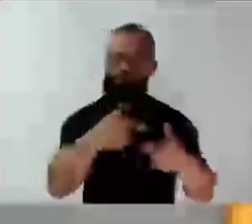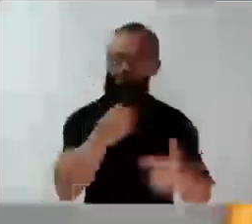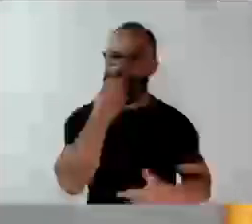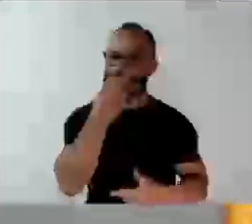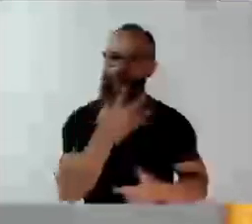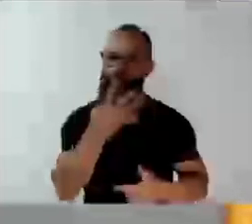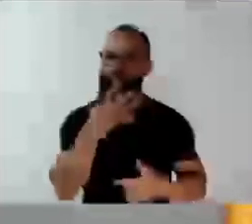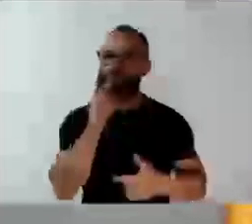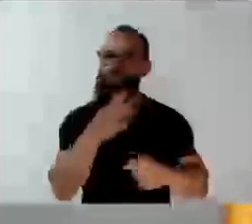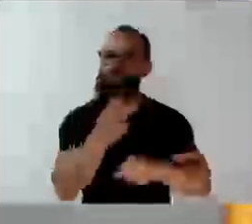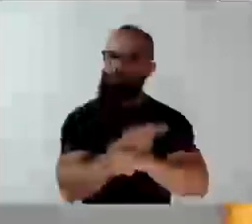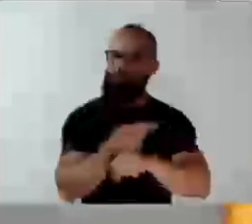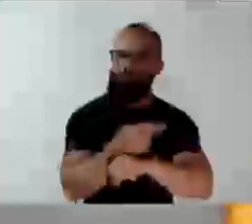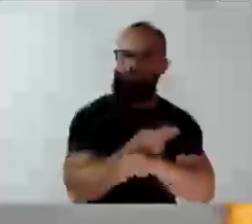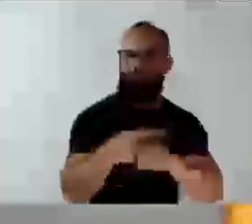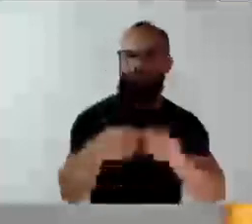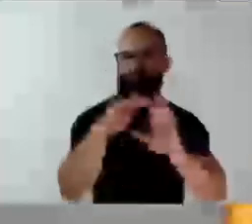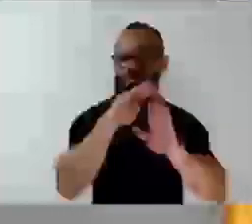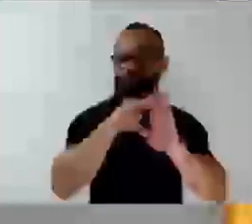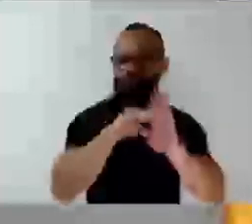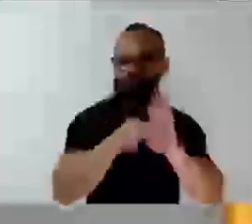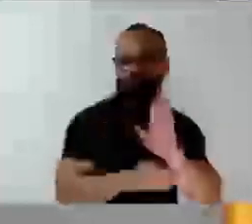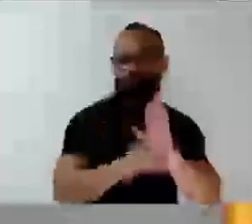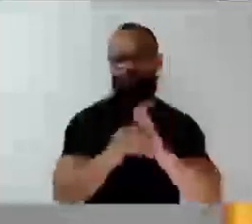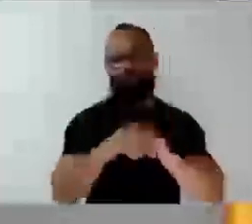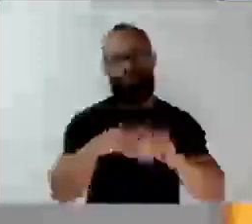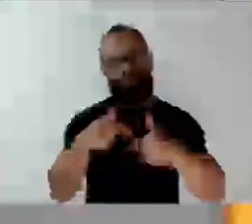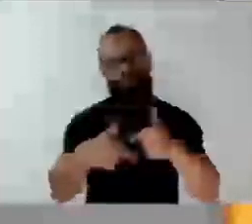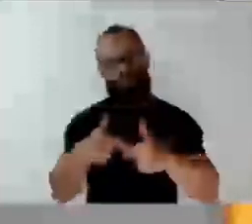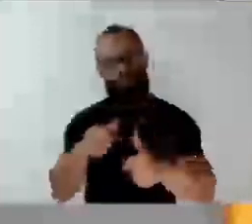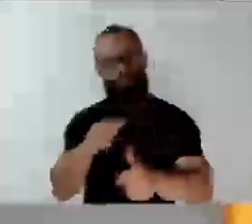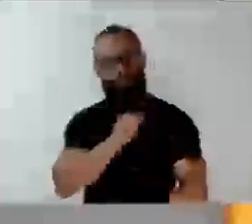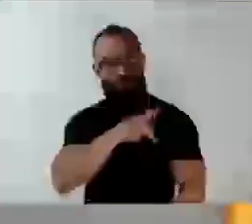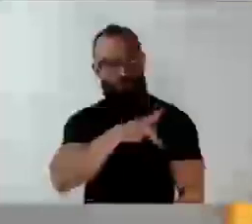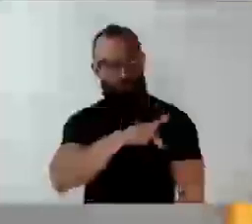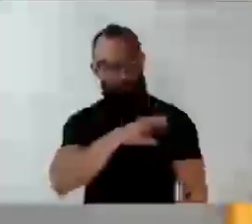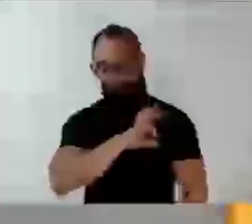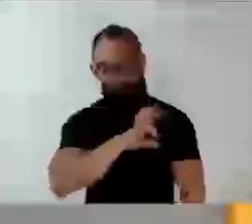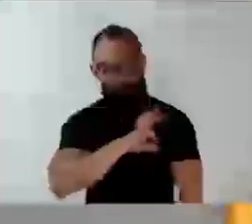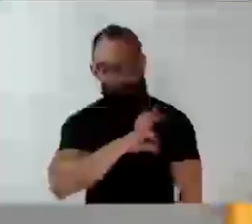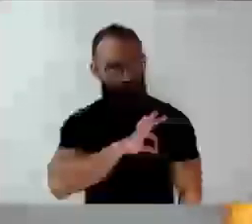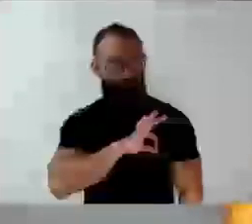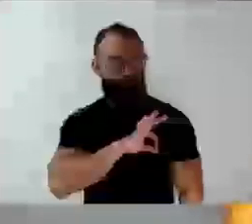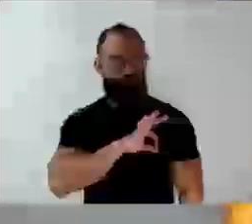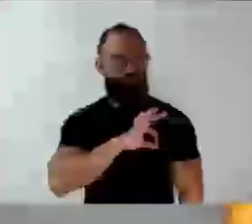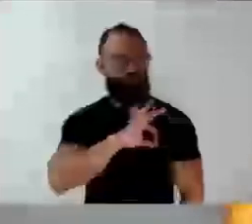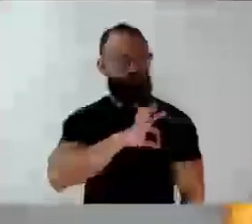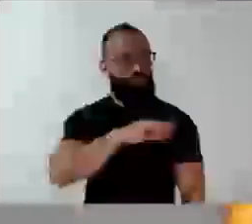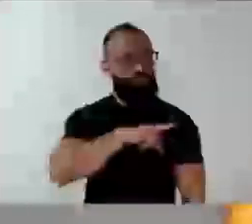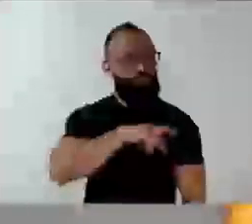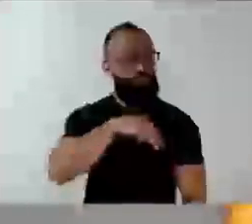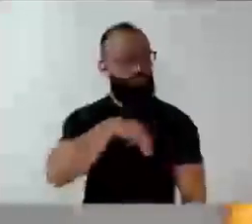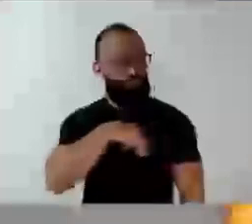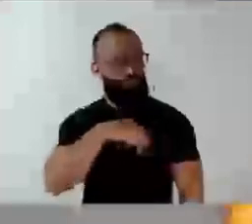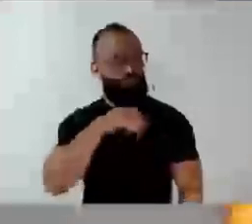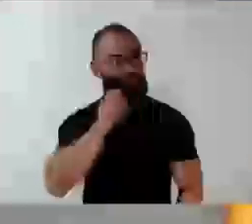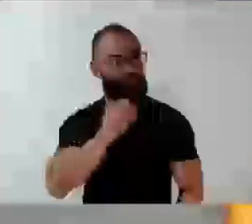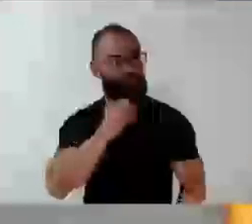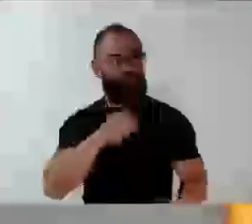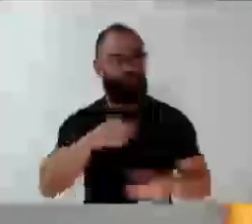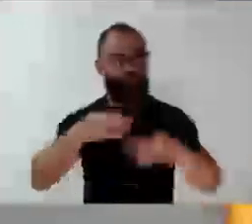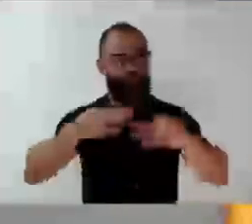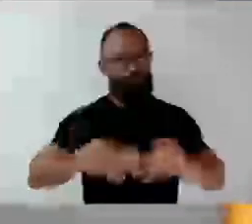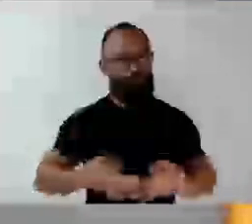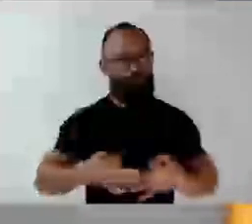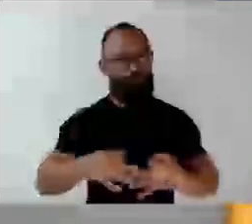busca, por meio das iniciativas da Polícia Militar, trazer exemplos e condutas para as crianças do ambiente escolar,